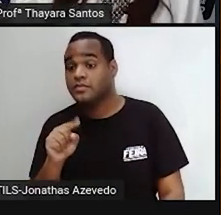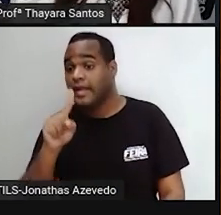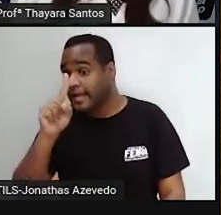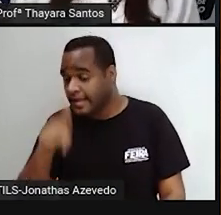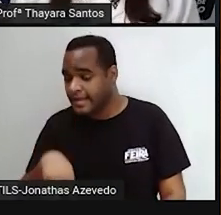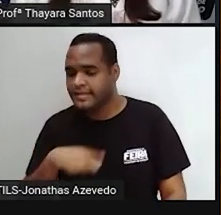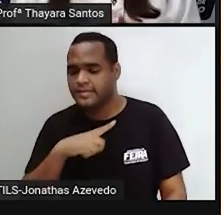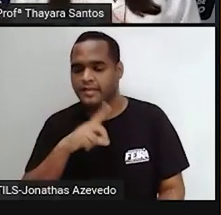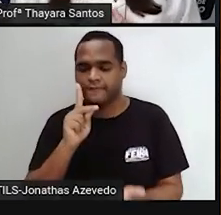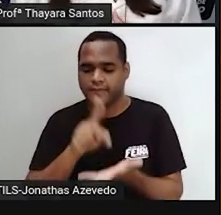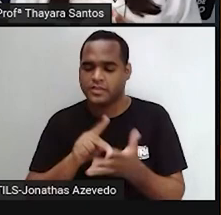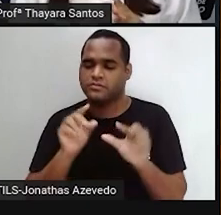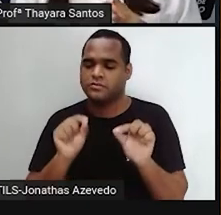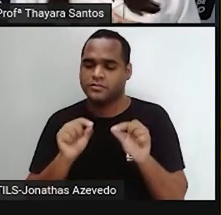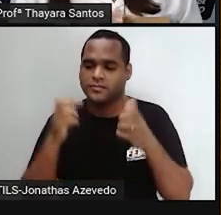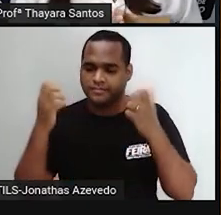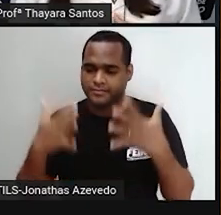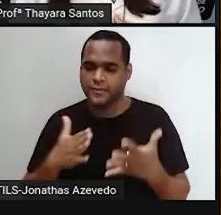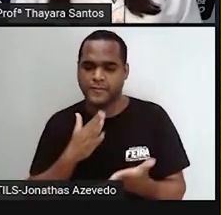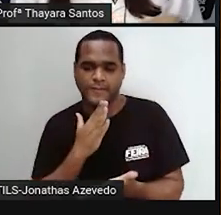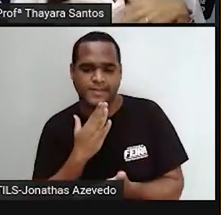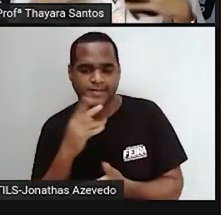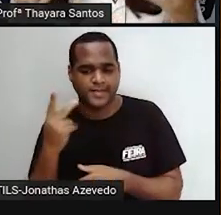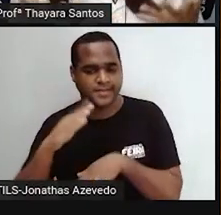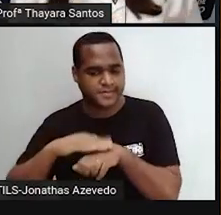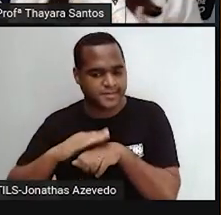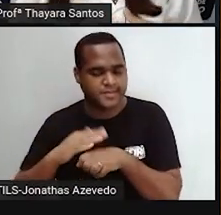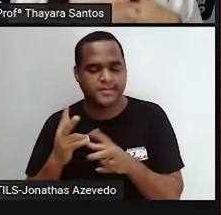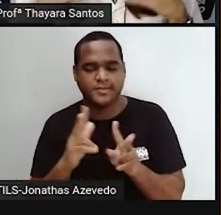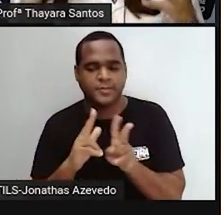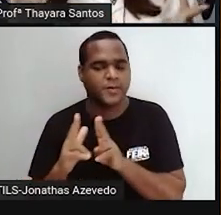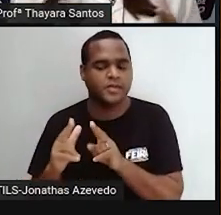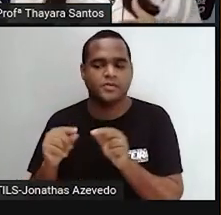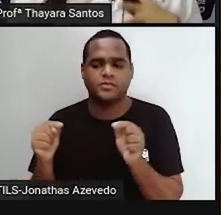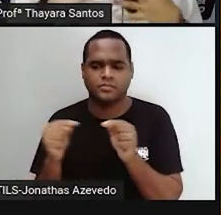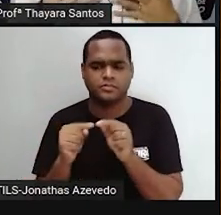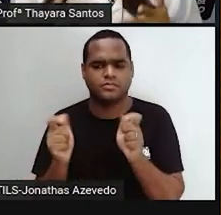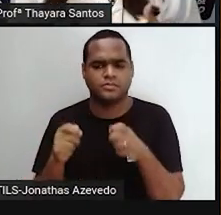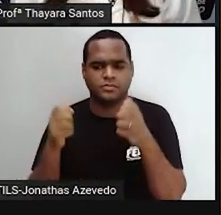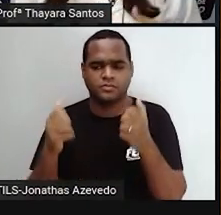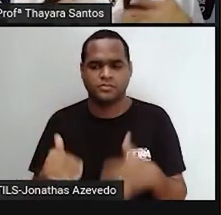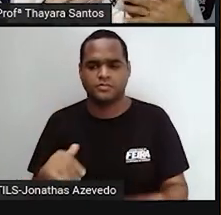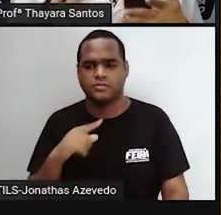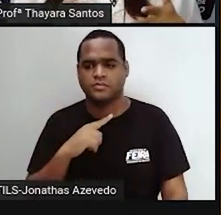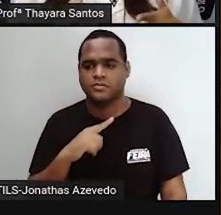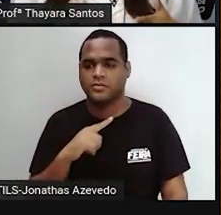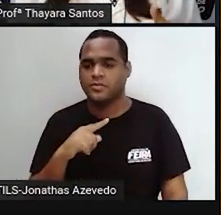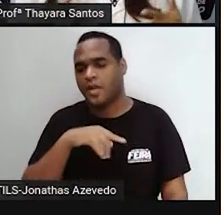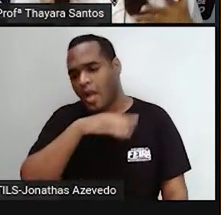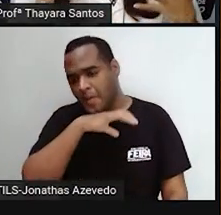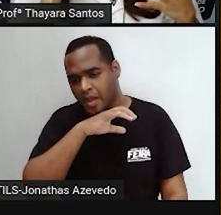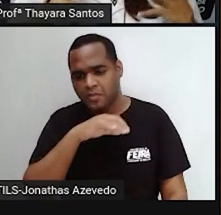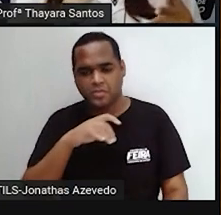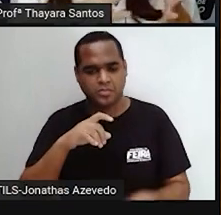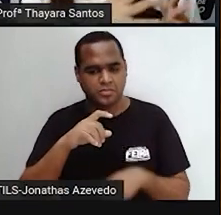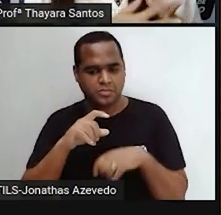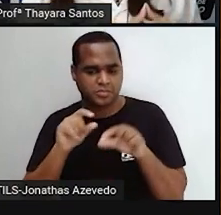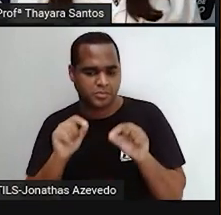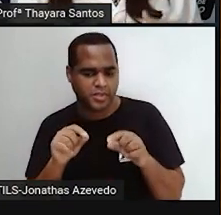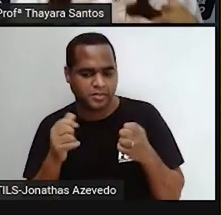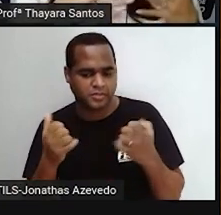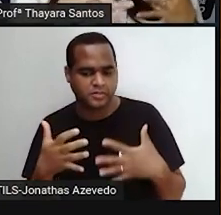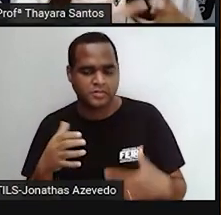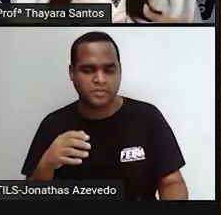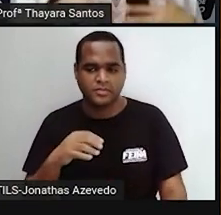reconhecer o espermatozoide da mesma espécie. Por isso que nos animais, de uma forma geral, não tem como o animal de uma